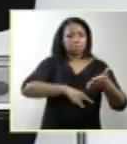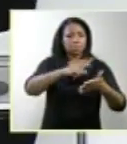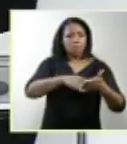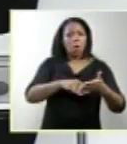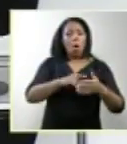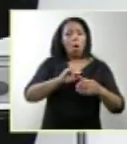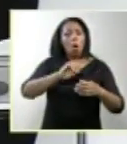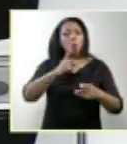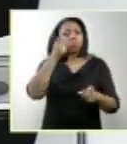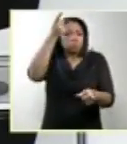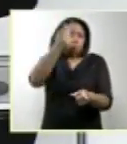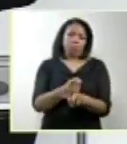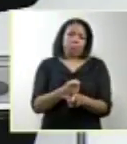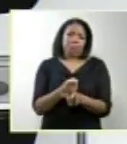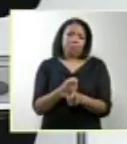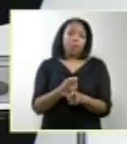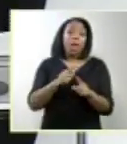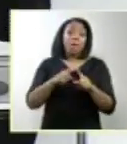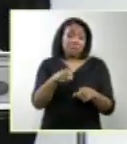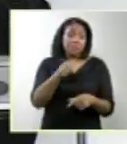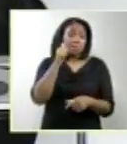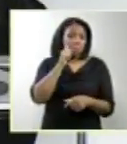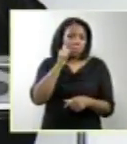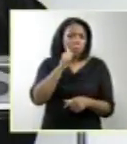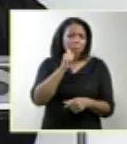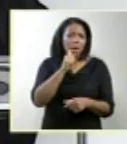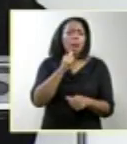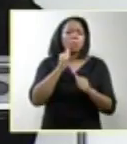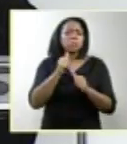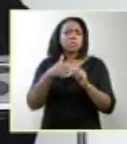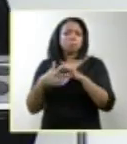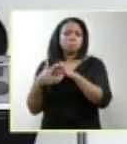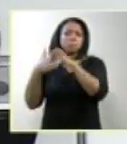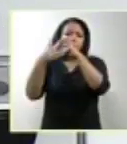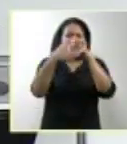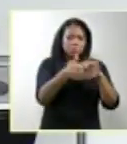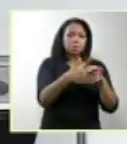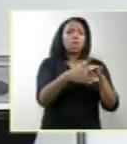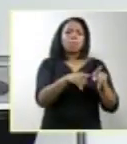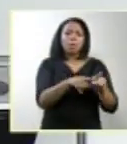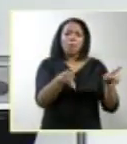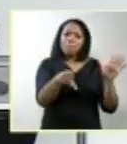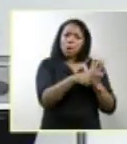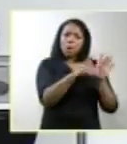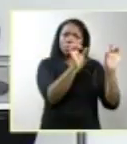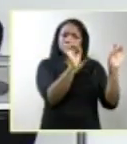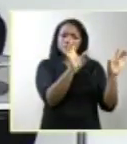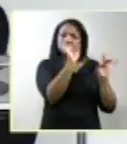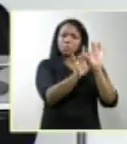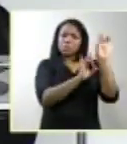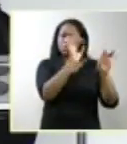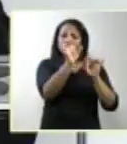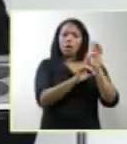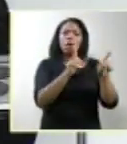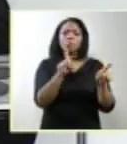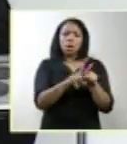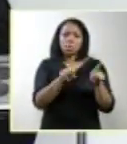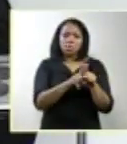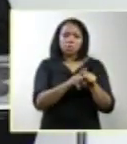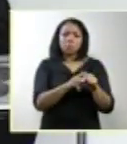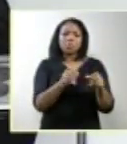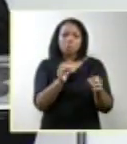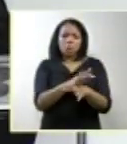diagnóstico. E essa paciente poderá, então, ser encaminhada a um serviço especializado para complementação do seu